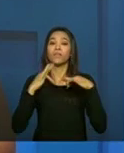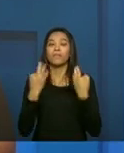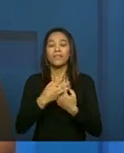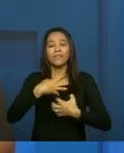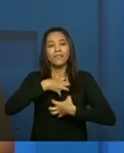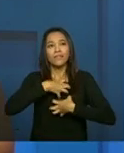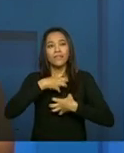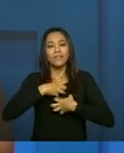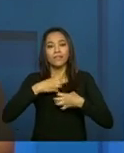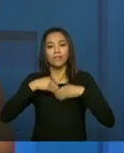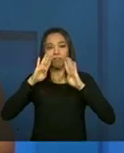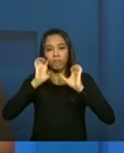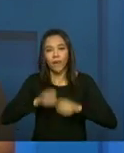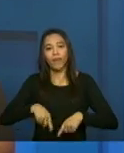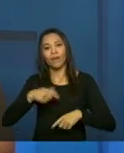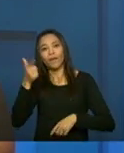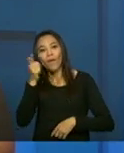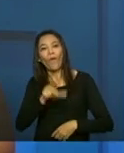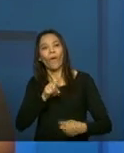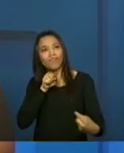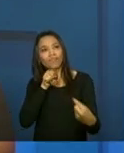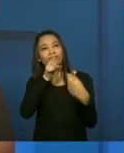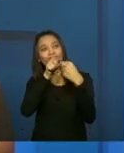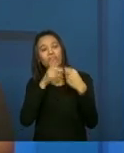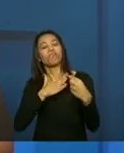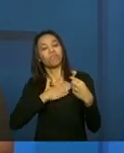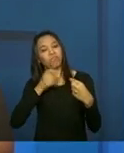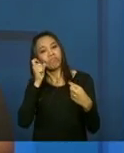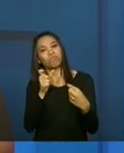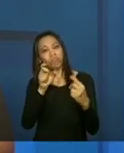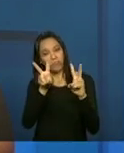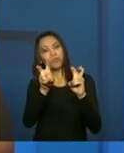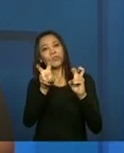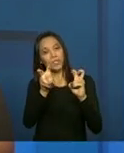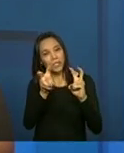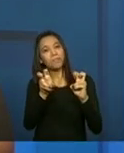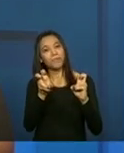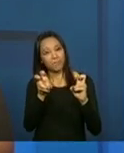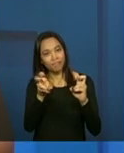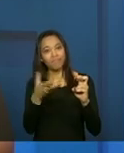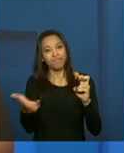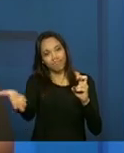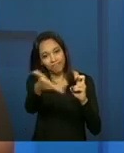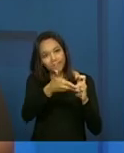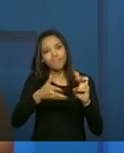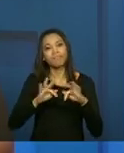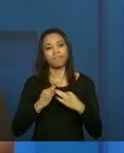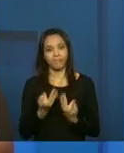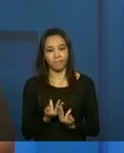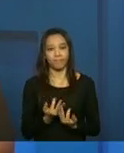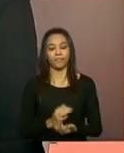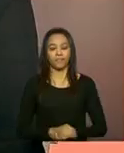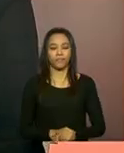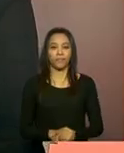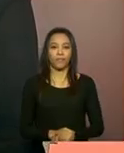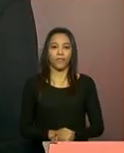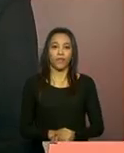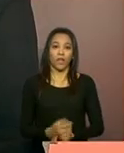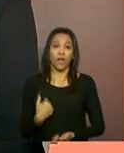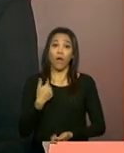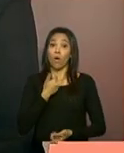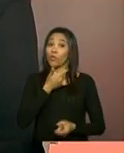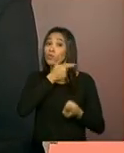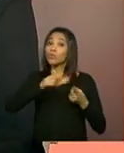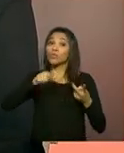se sintam com participação direta nessas oficinas e que os temas realmente sejam do seu interesse. Bom, Fabiane, os demais